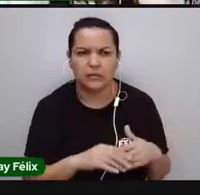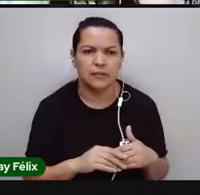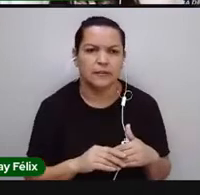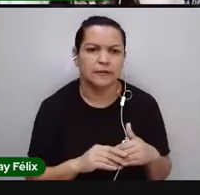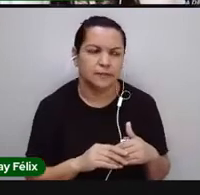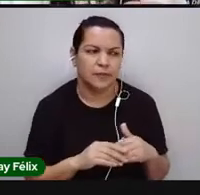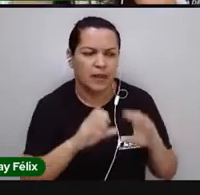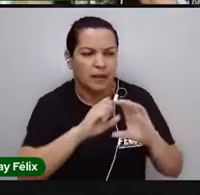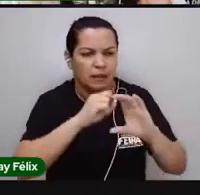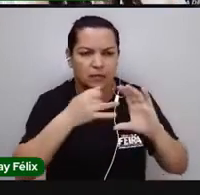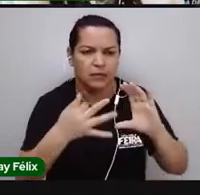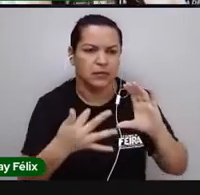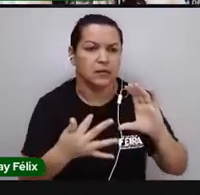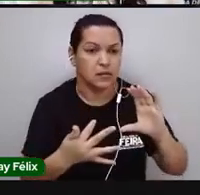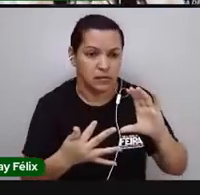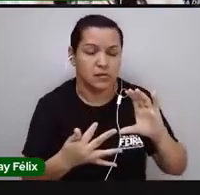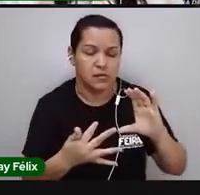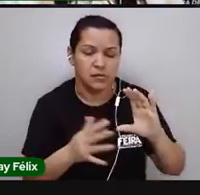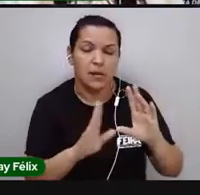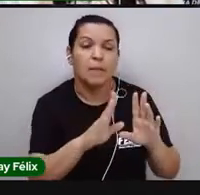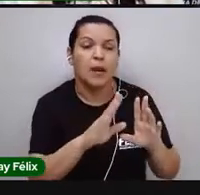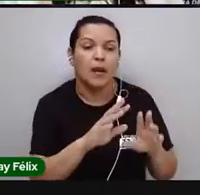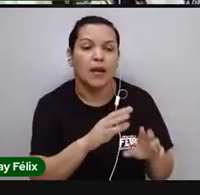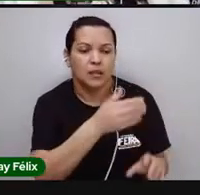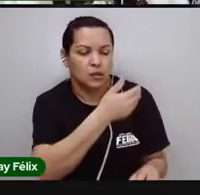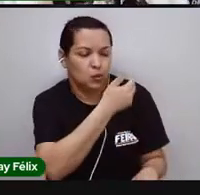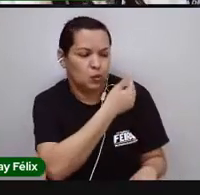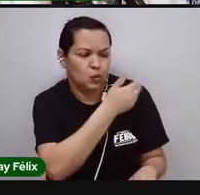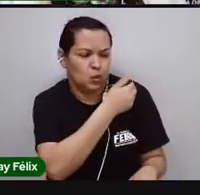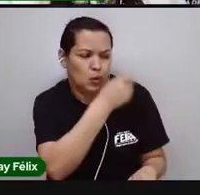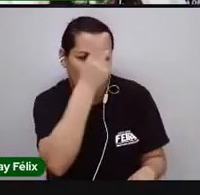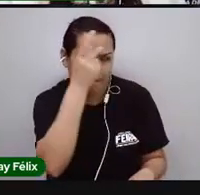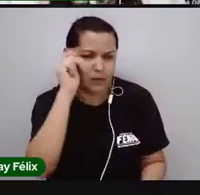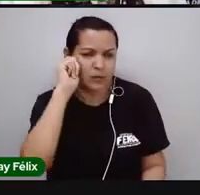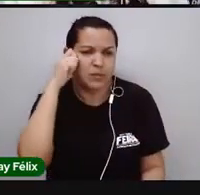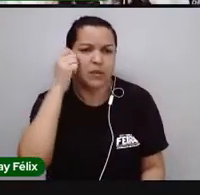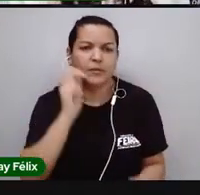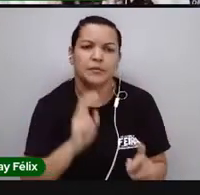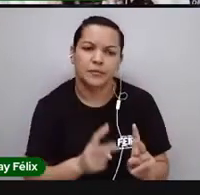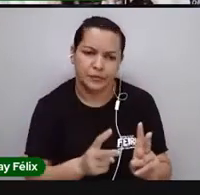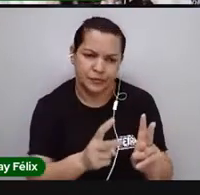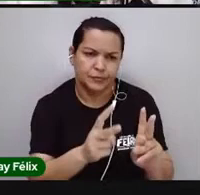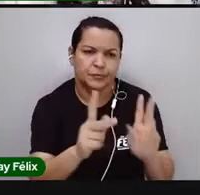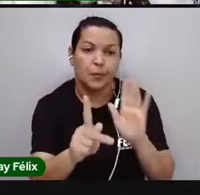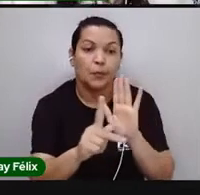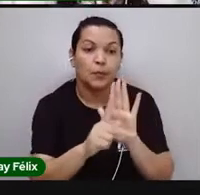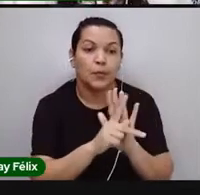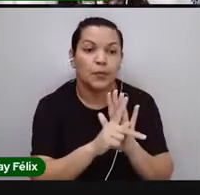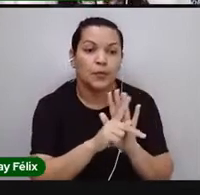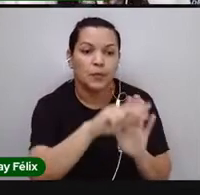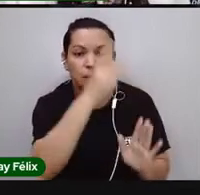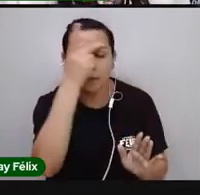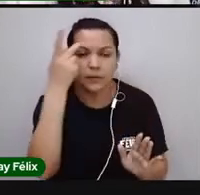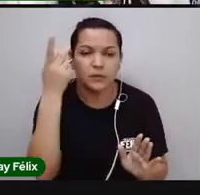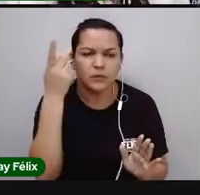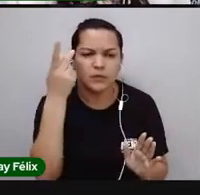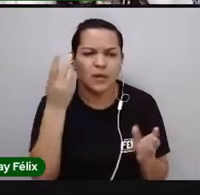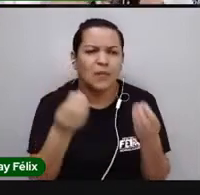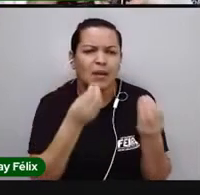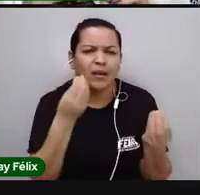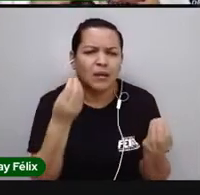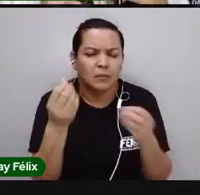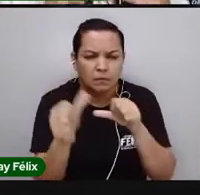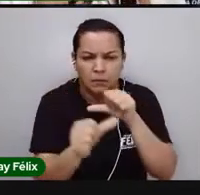descrições, o racismo continua aí, e é um problema nosso hoje. E aí, o que a gente faz com isso?